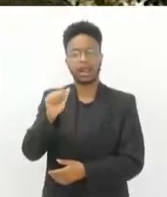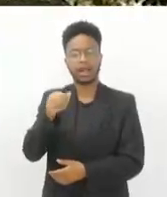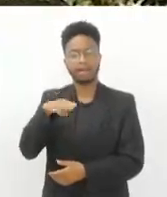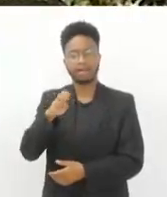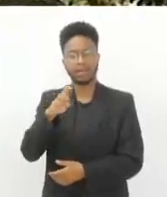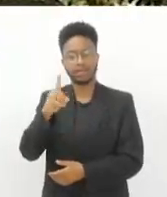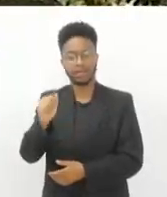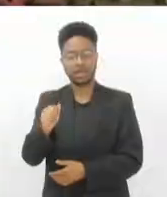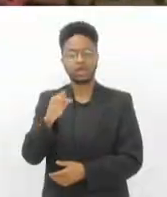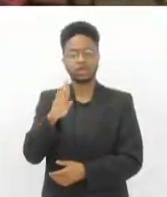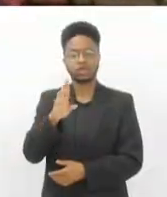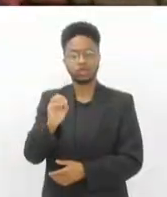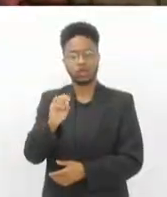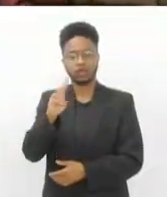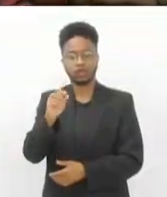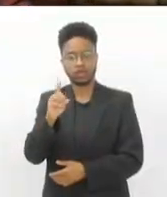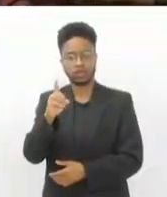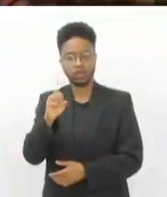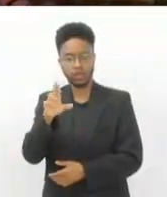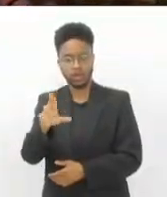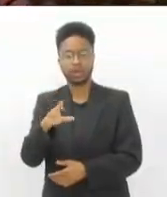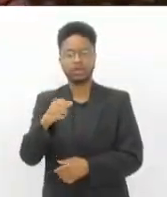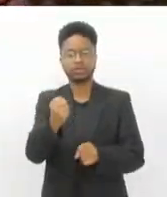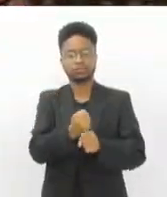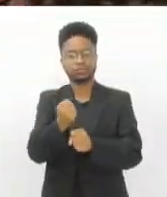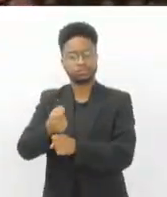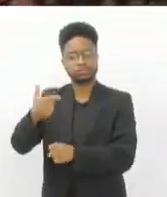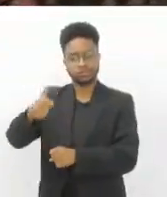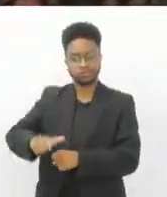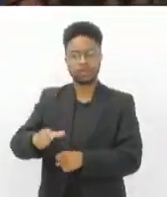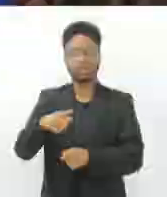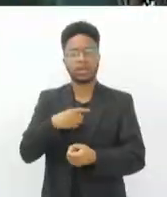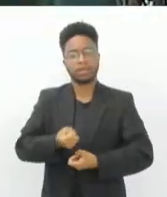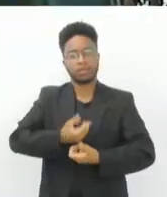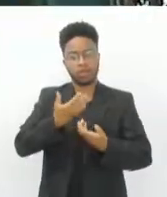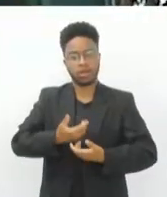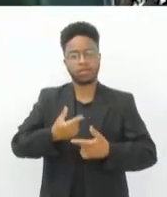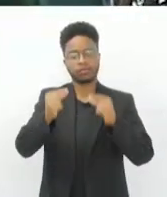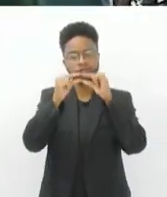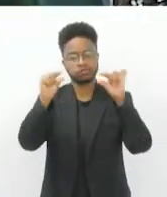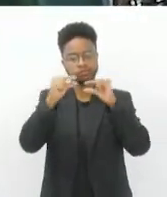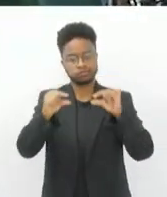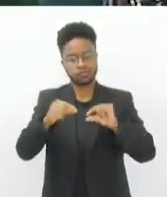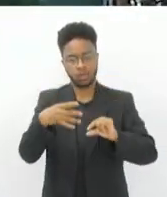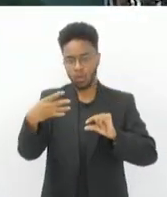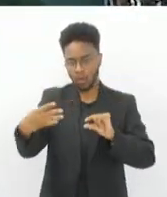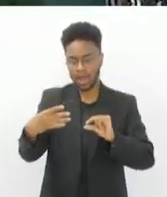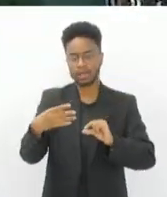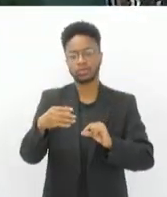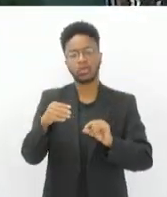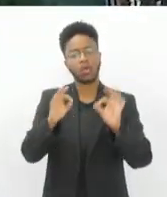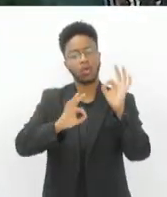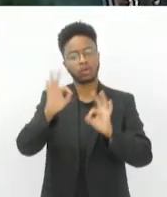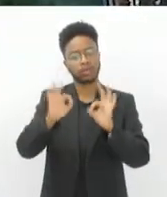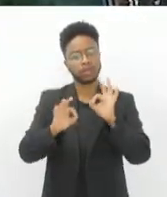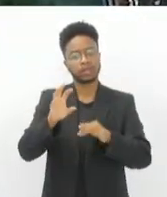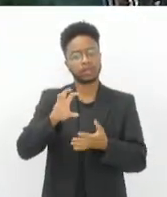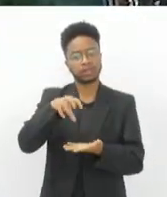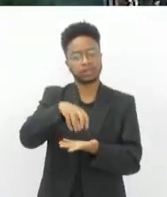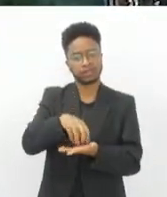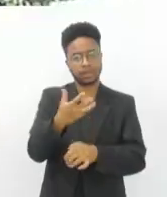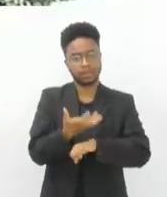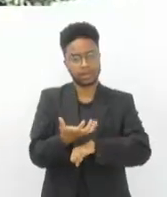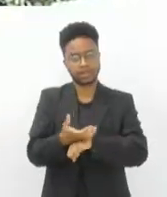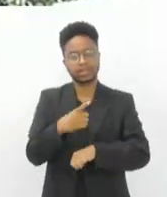revitalizada. Novas placas com os tradicionais poemas de quatro versos foram instalados na praça, que agora conta com mais de 100